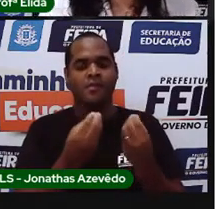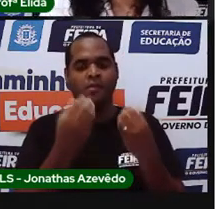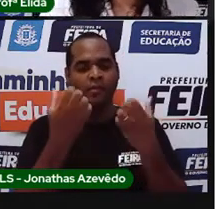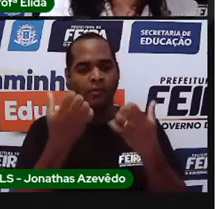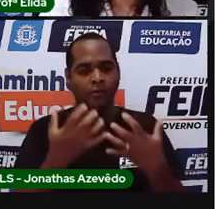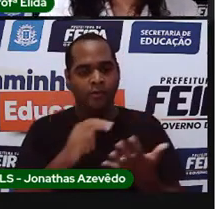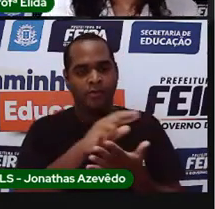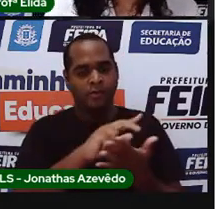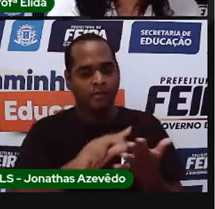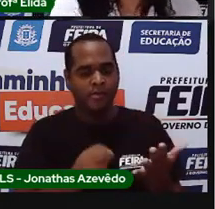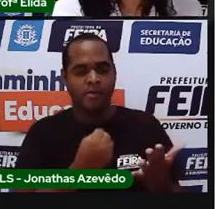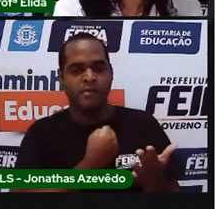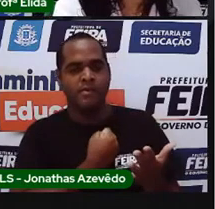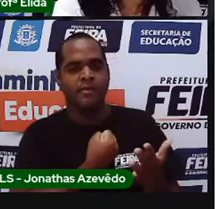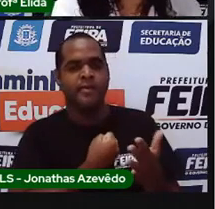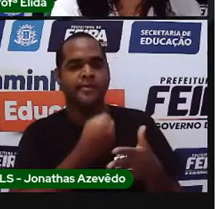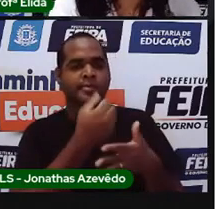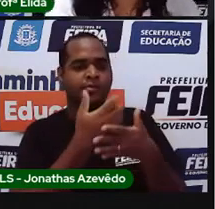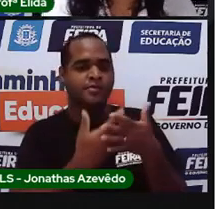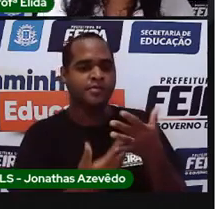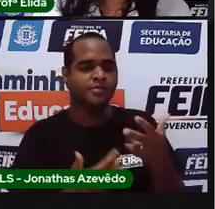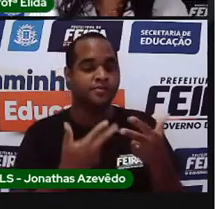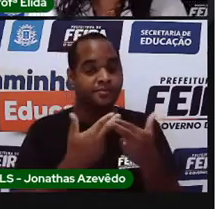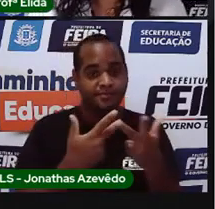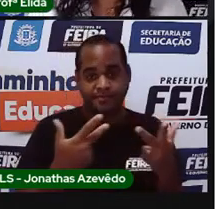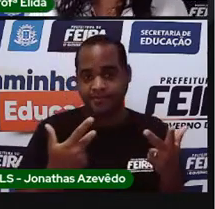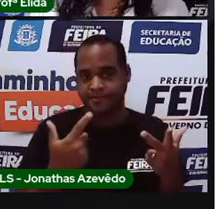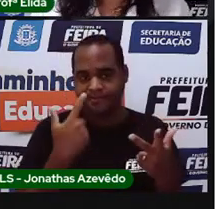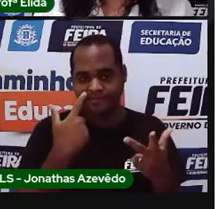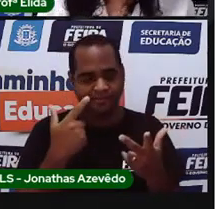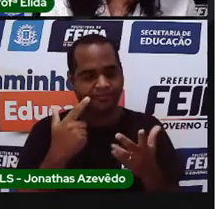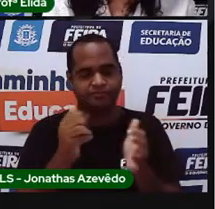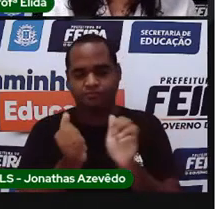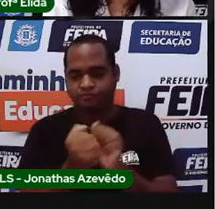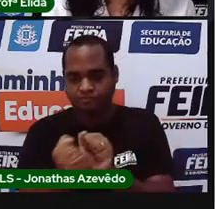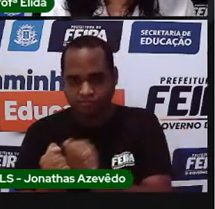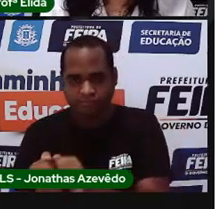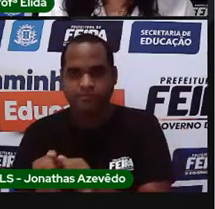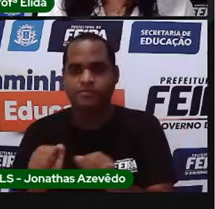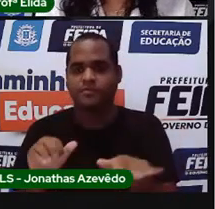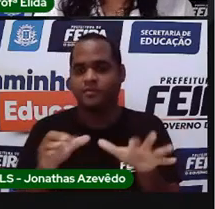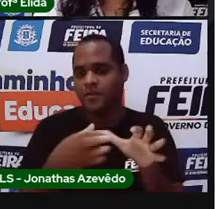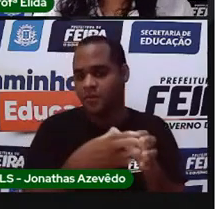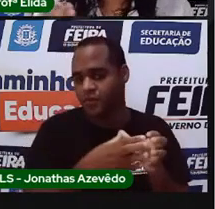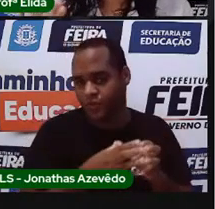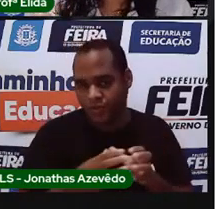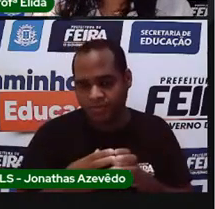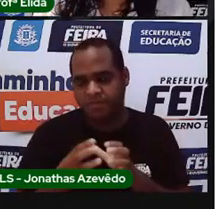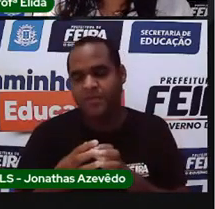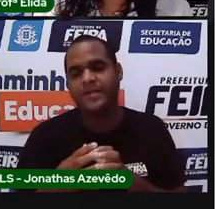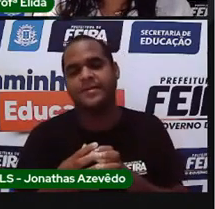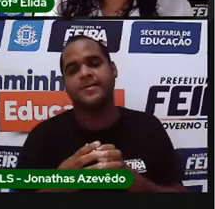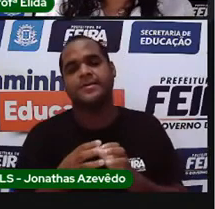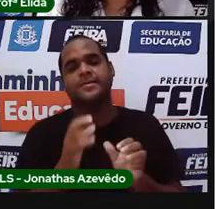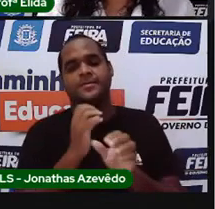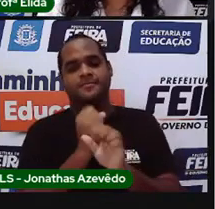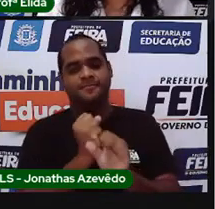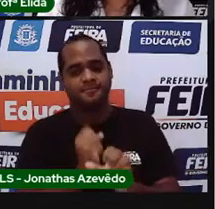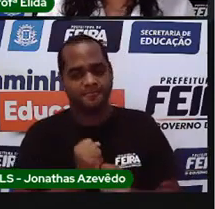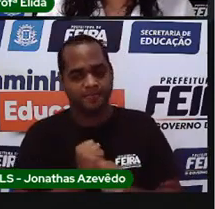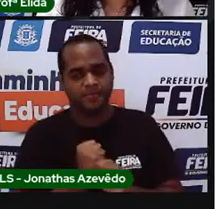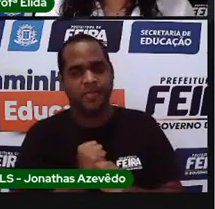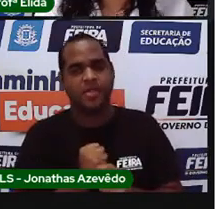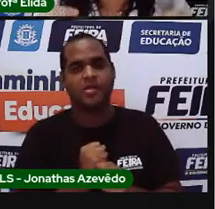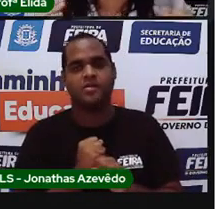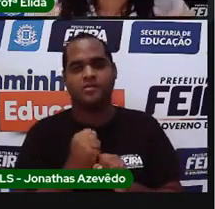uma mesma espécie eu posso juntar, separar, agrupar, contar. Porque